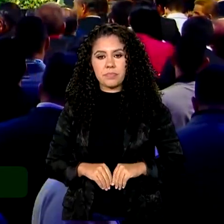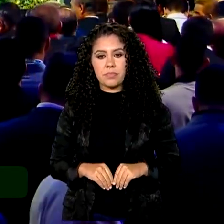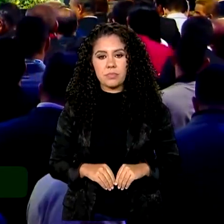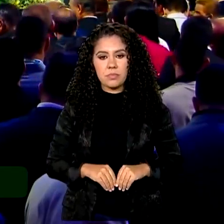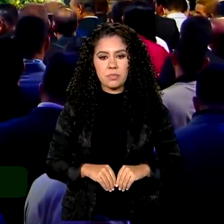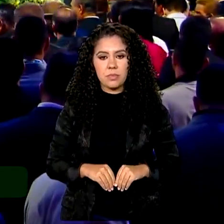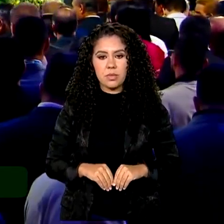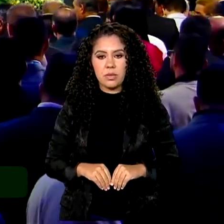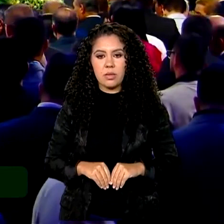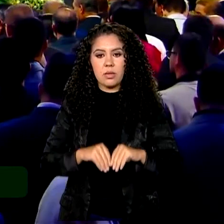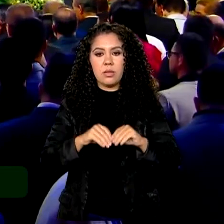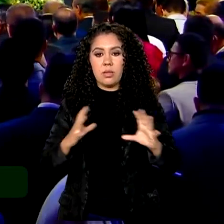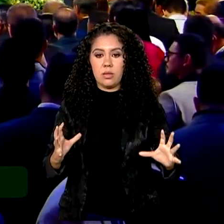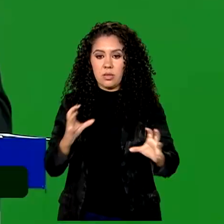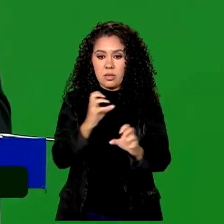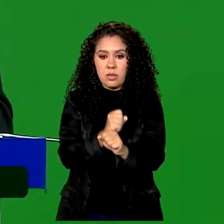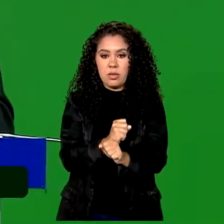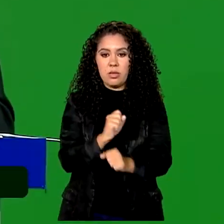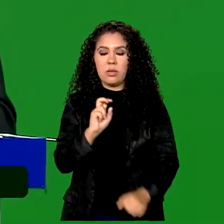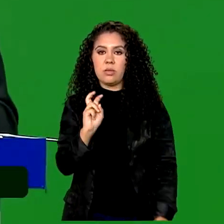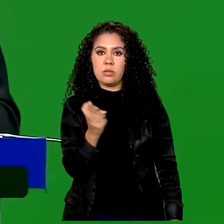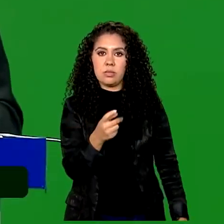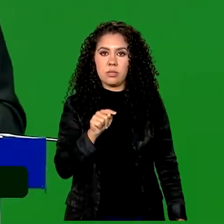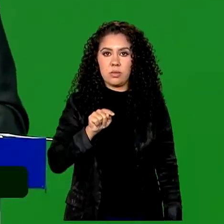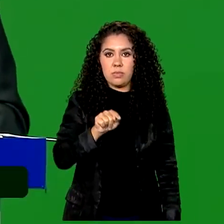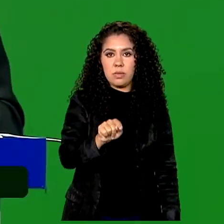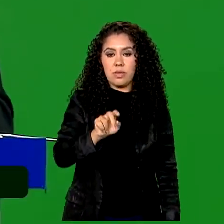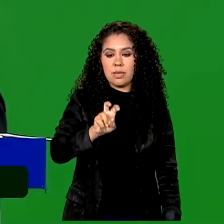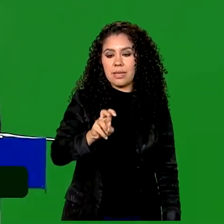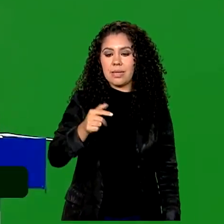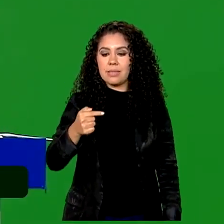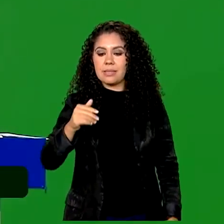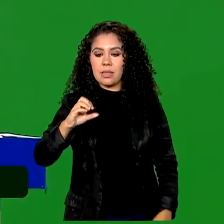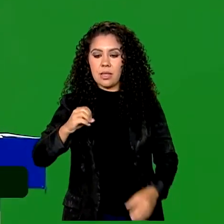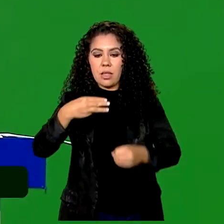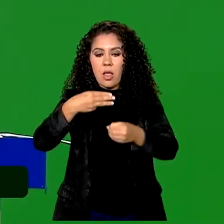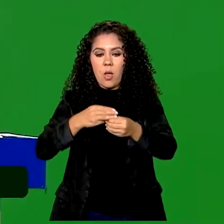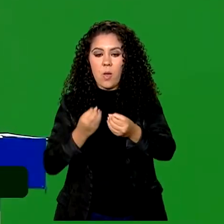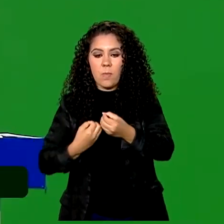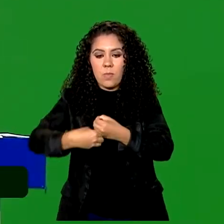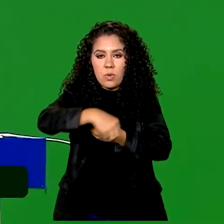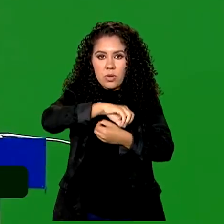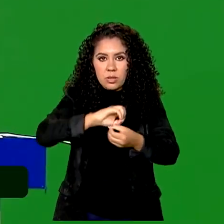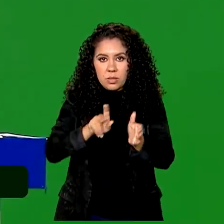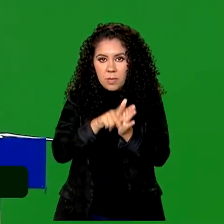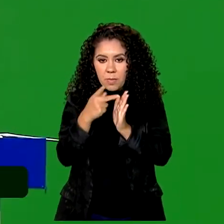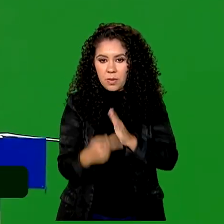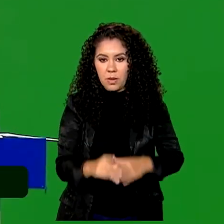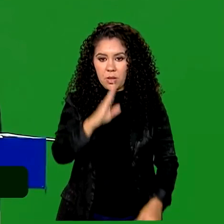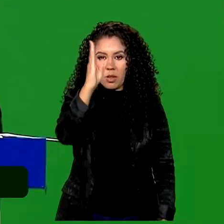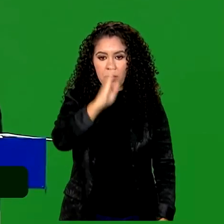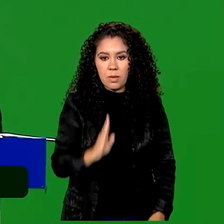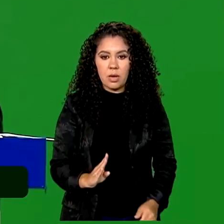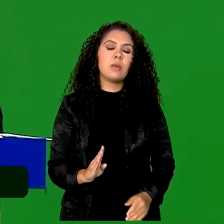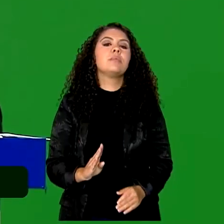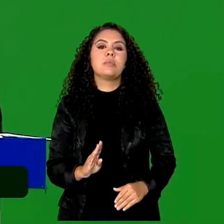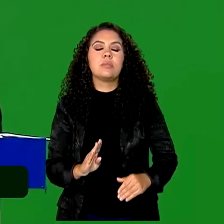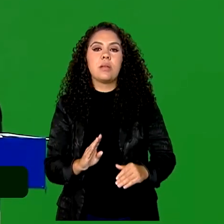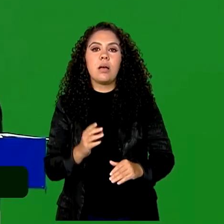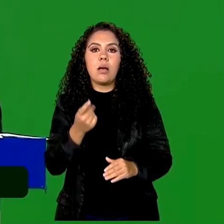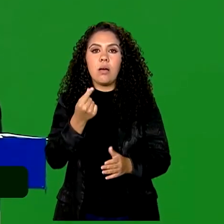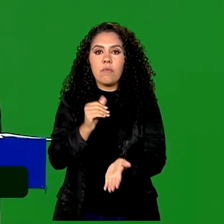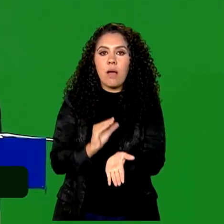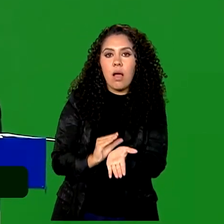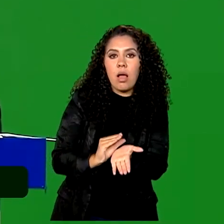Todos os 5.570 municípios brasileiros receberão incremento do